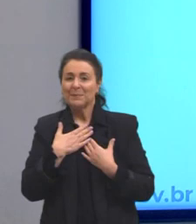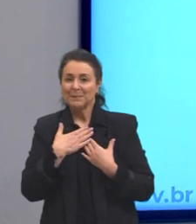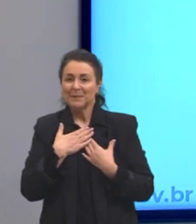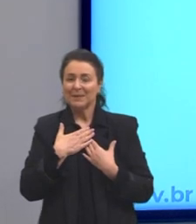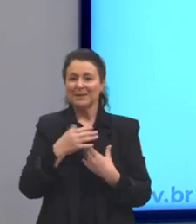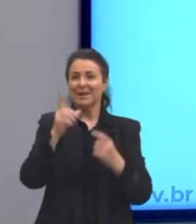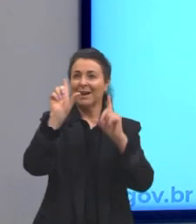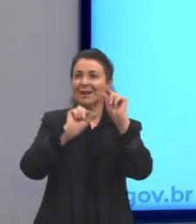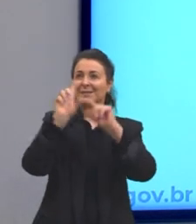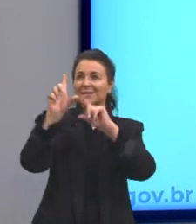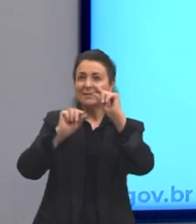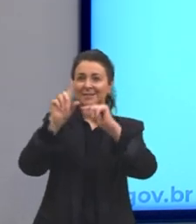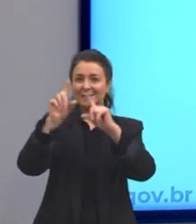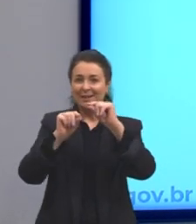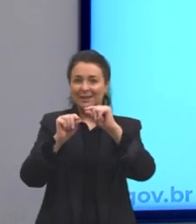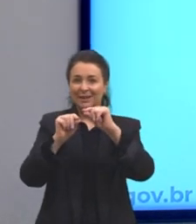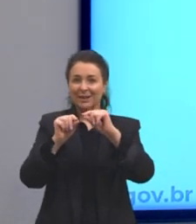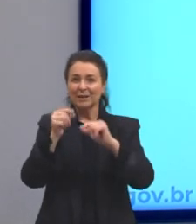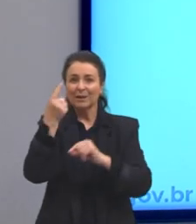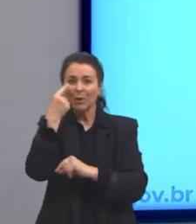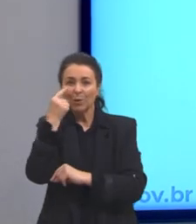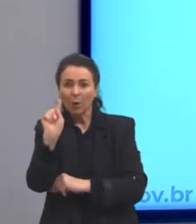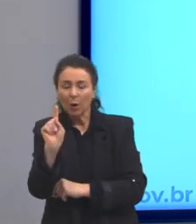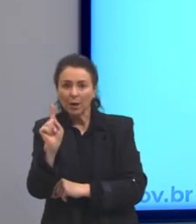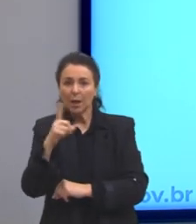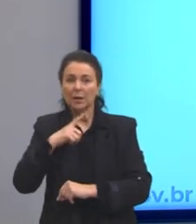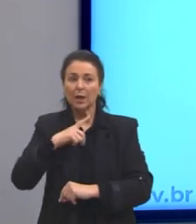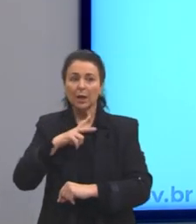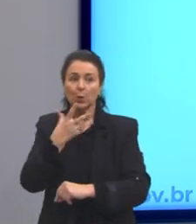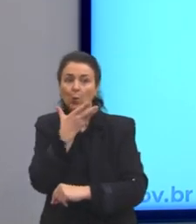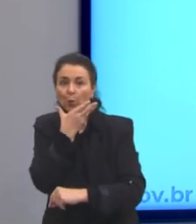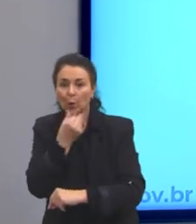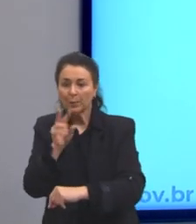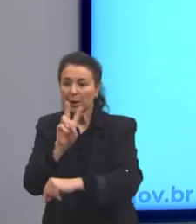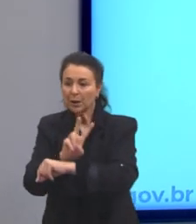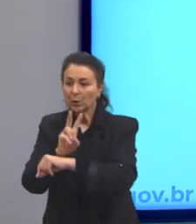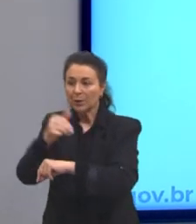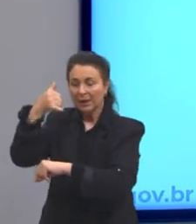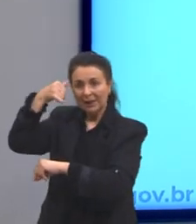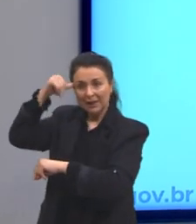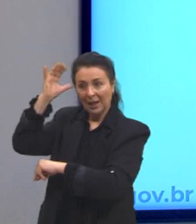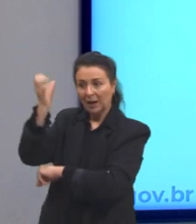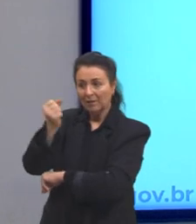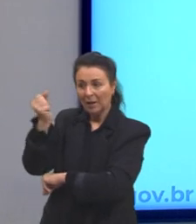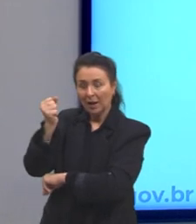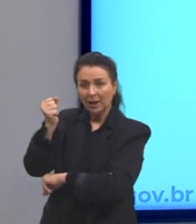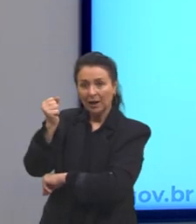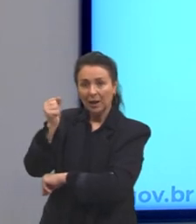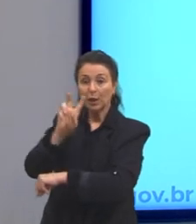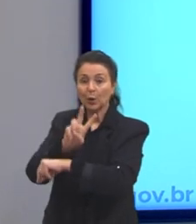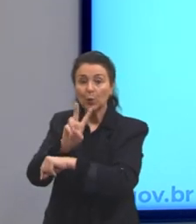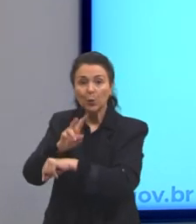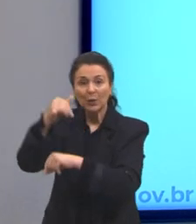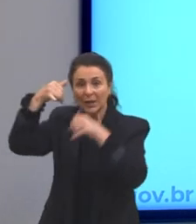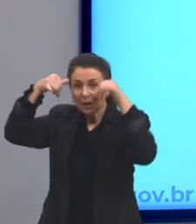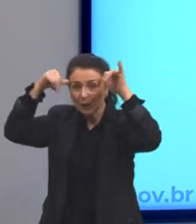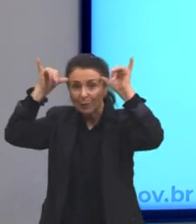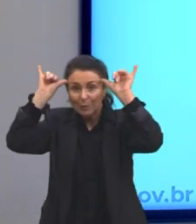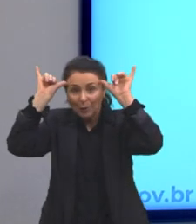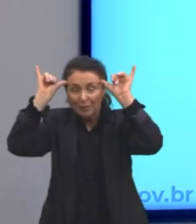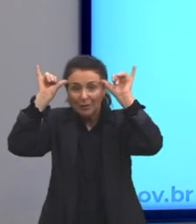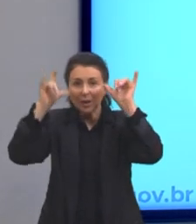vocês notarem. Assim, a gente tem algum vaqueiro, gado. Temos aqui algumas